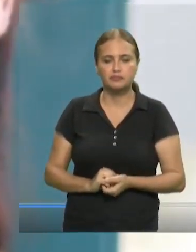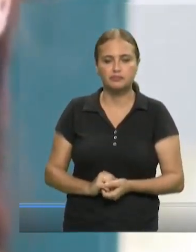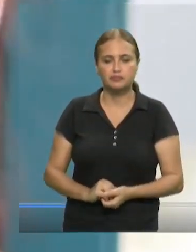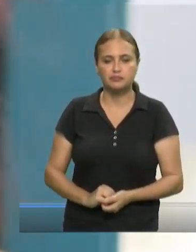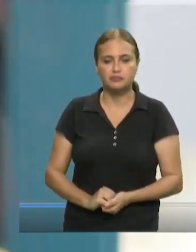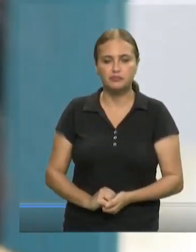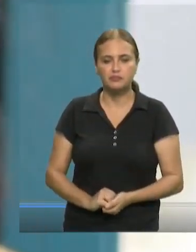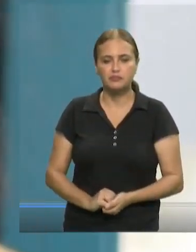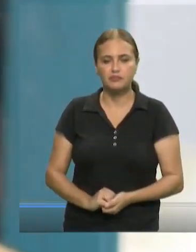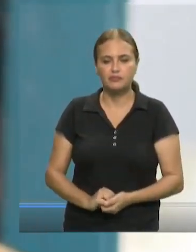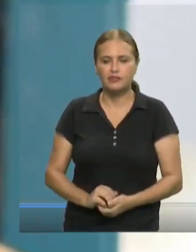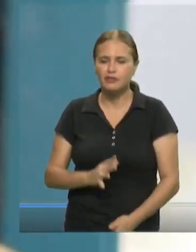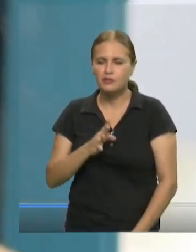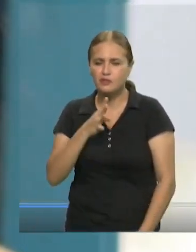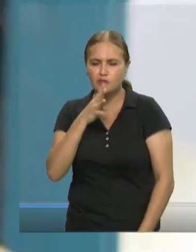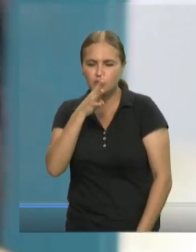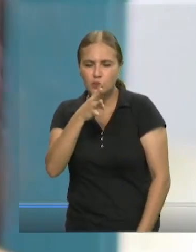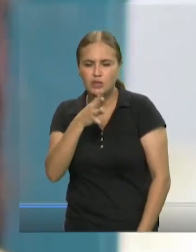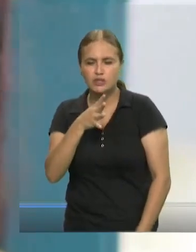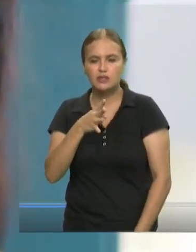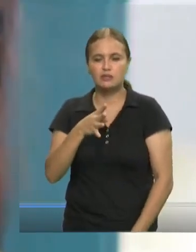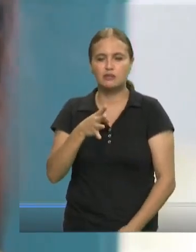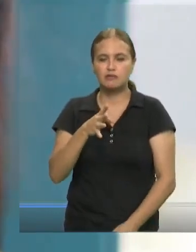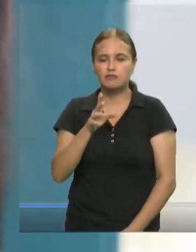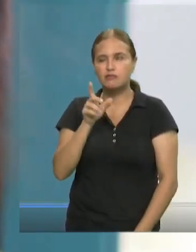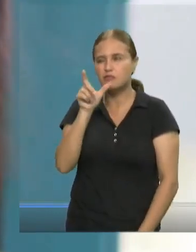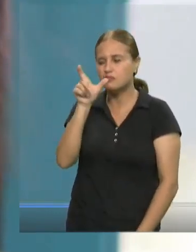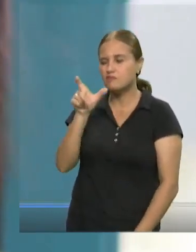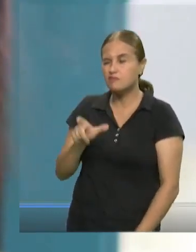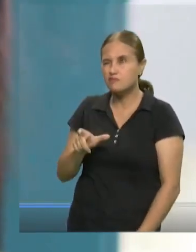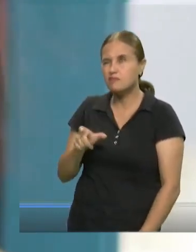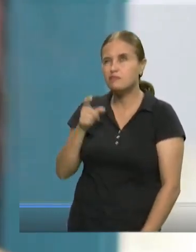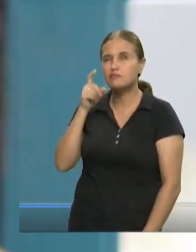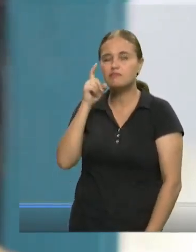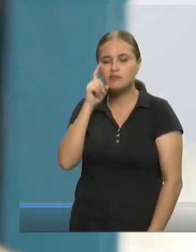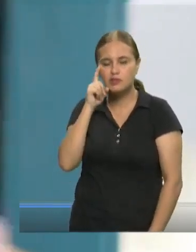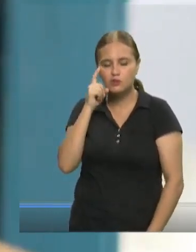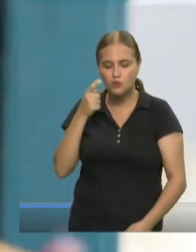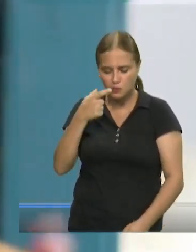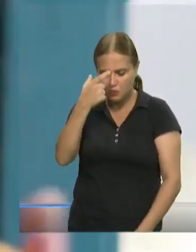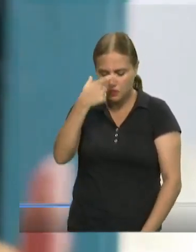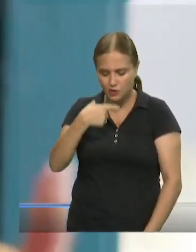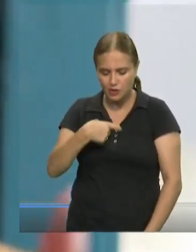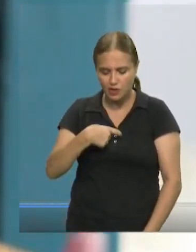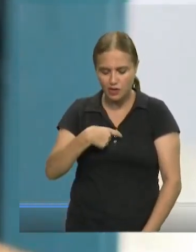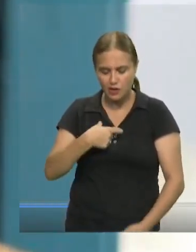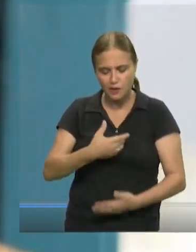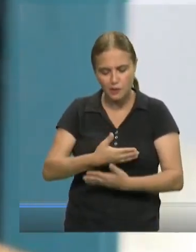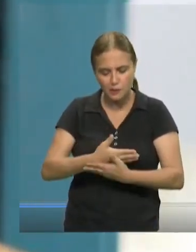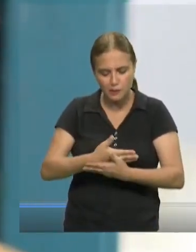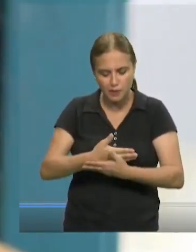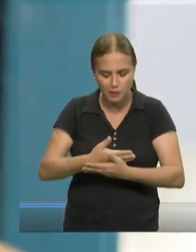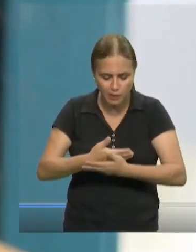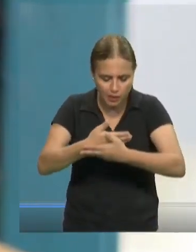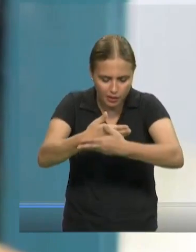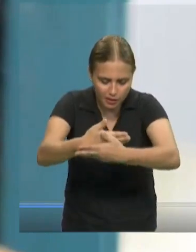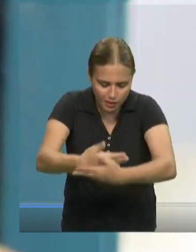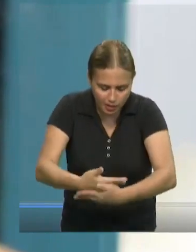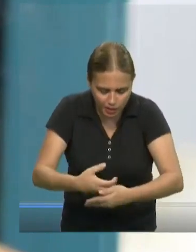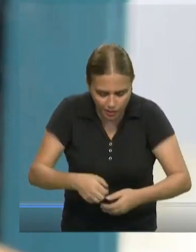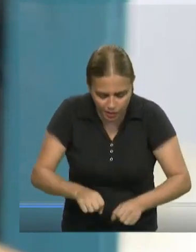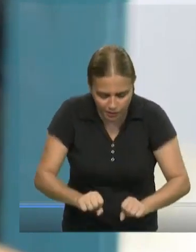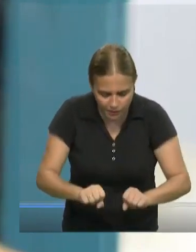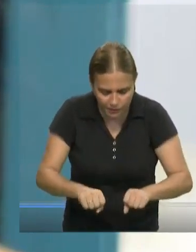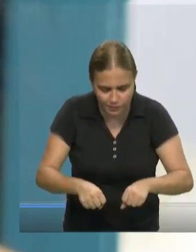Quase consigo me visualizar no berço. Quase consigo reproduzir em mim a